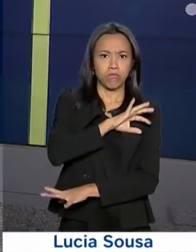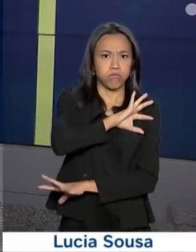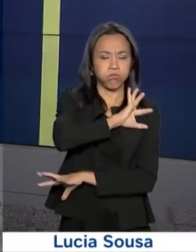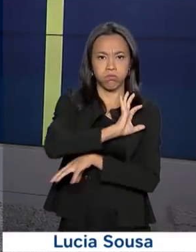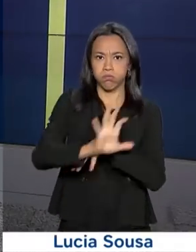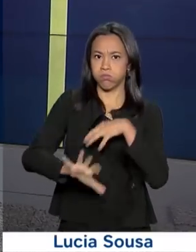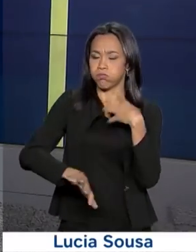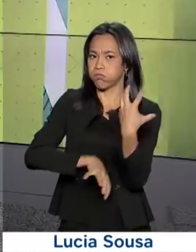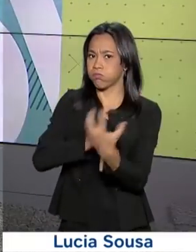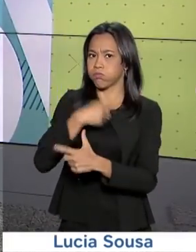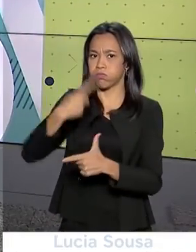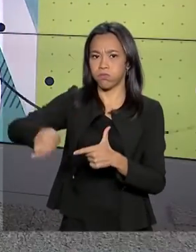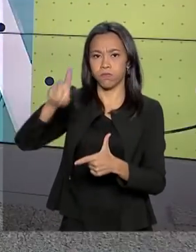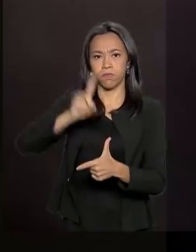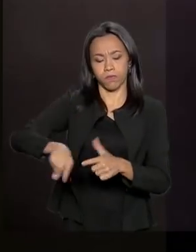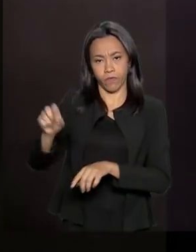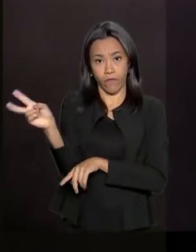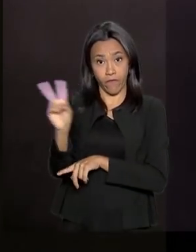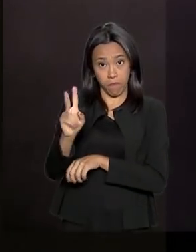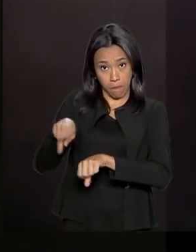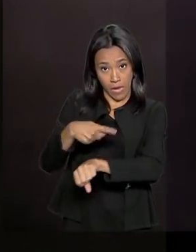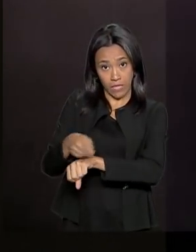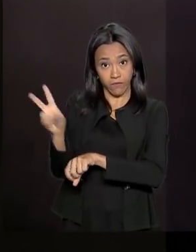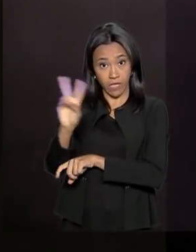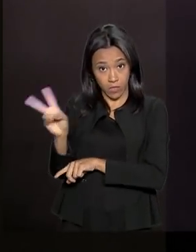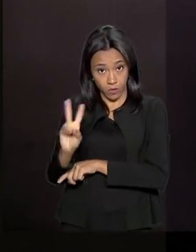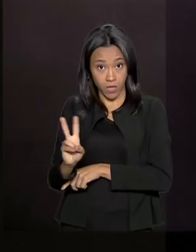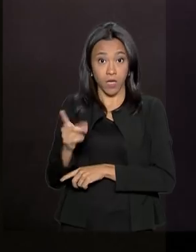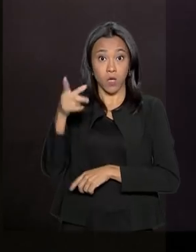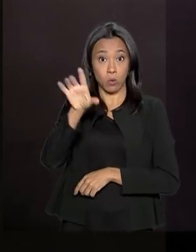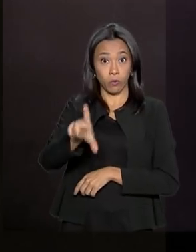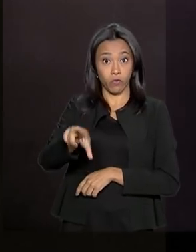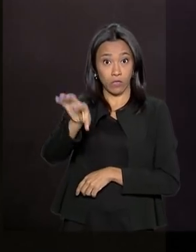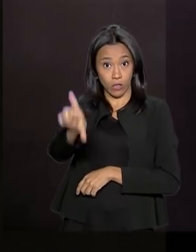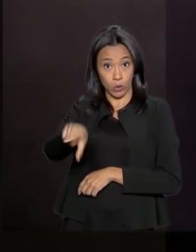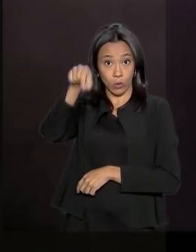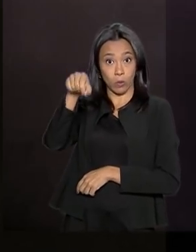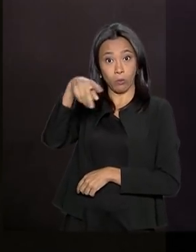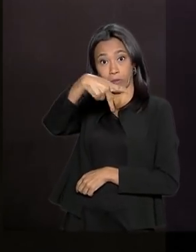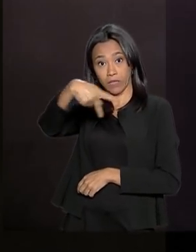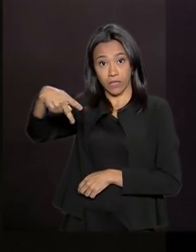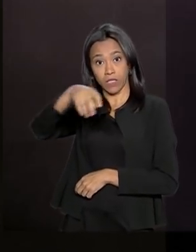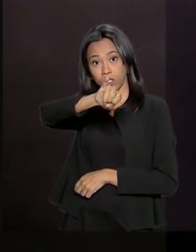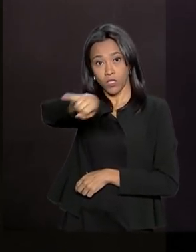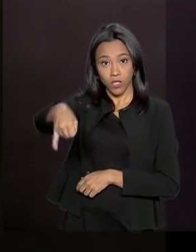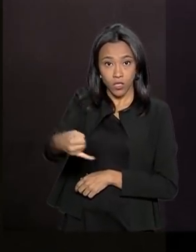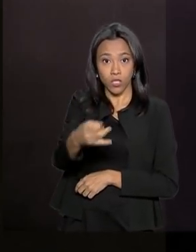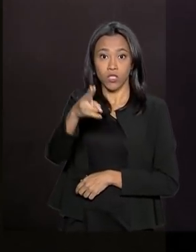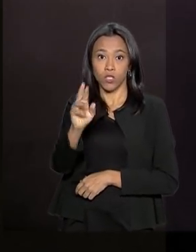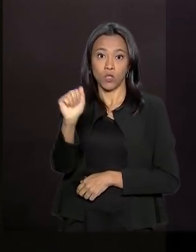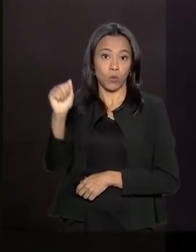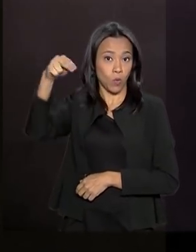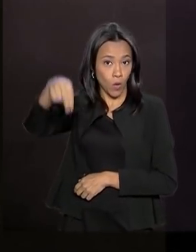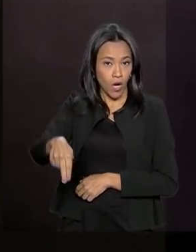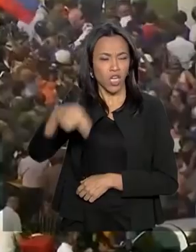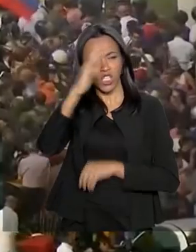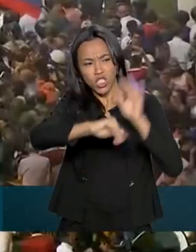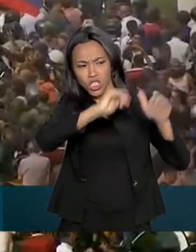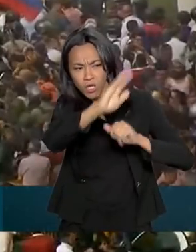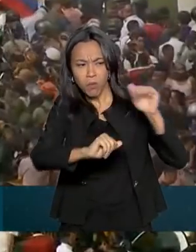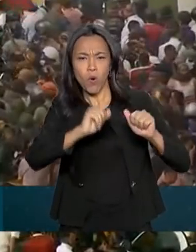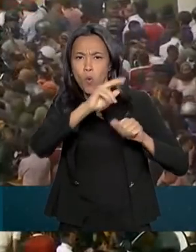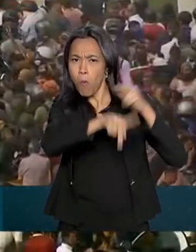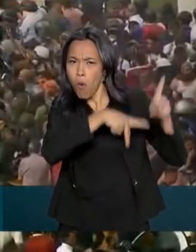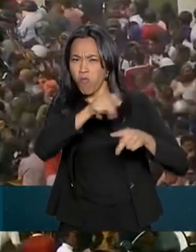Venezuela. O presidente encarregado do país, Juan Guaidó, convocou na manhã de hoje a população às ruas e declarou